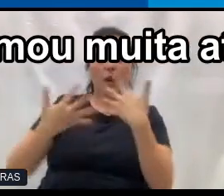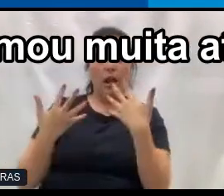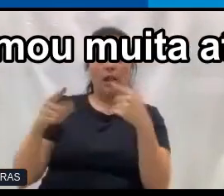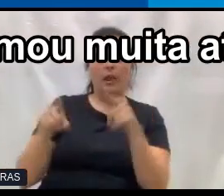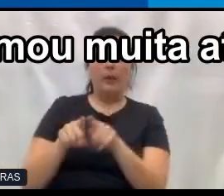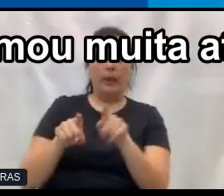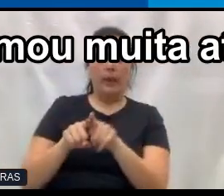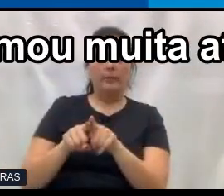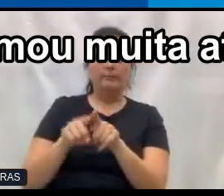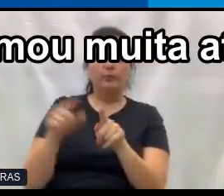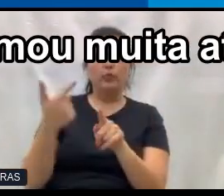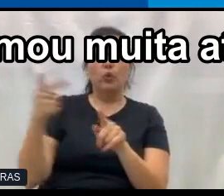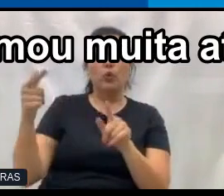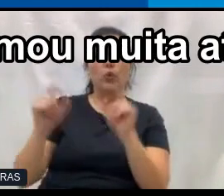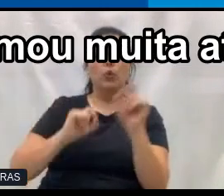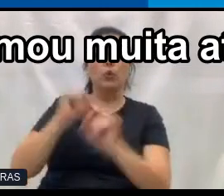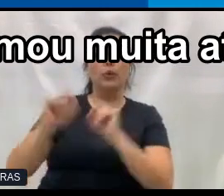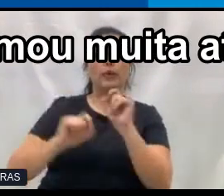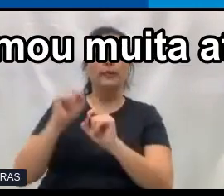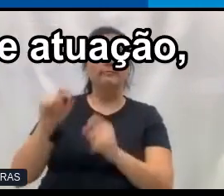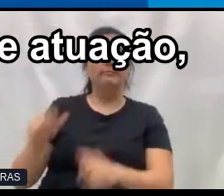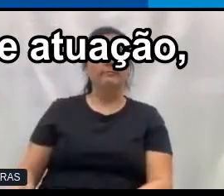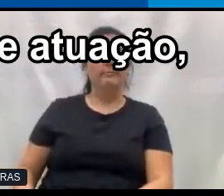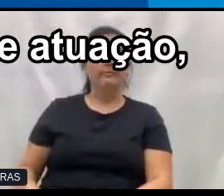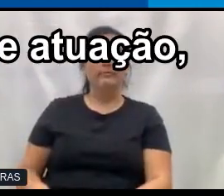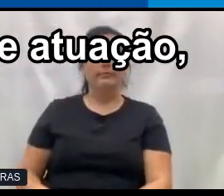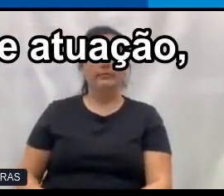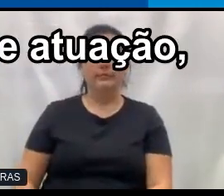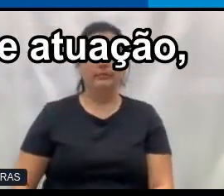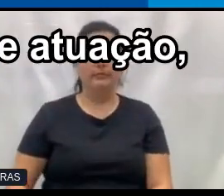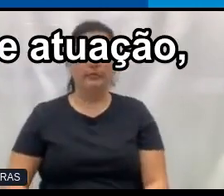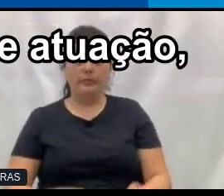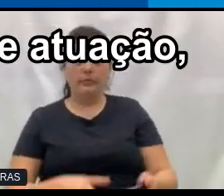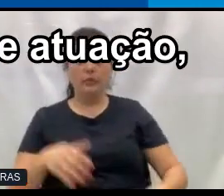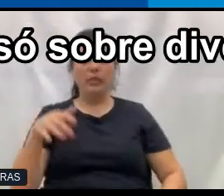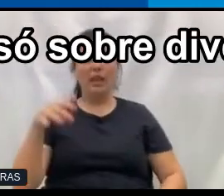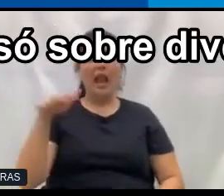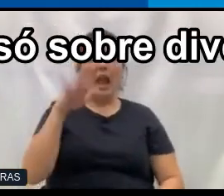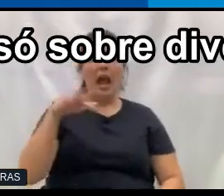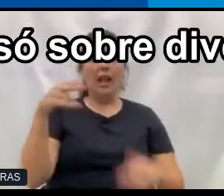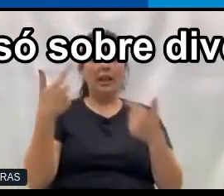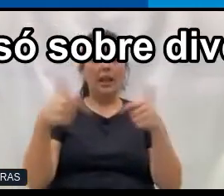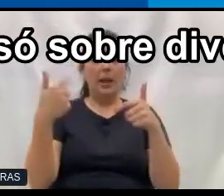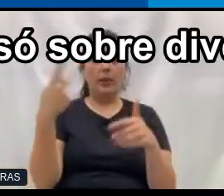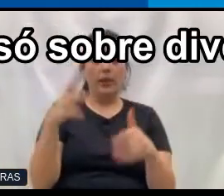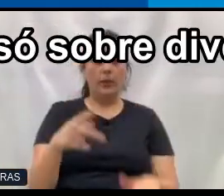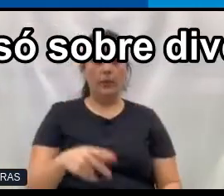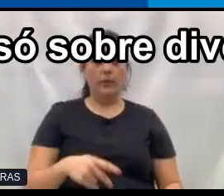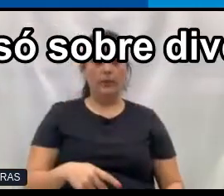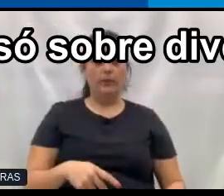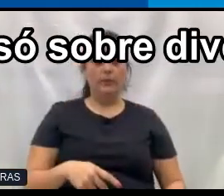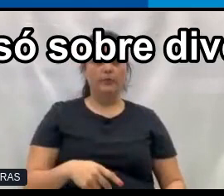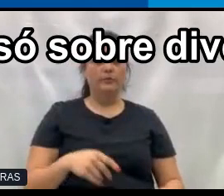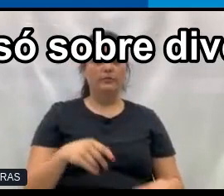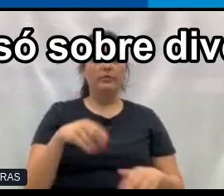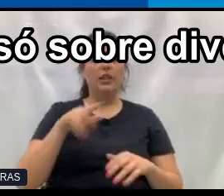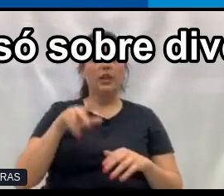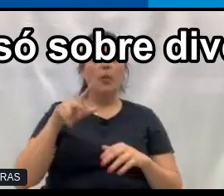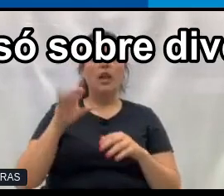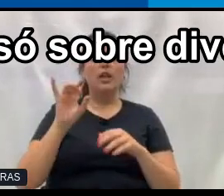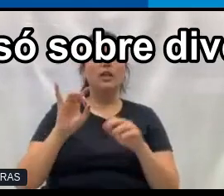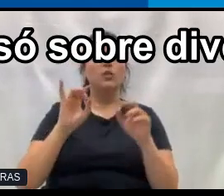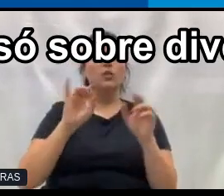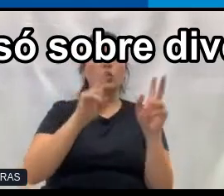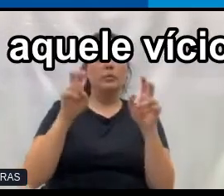E outra coisa que me chamou muita atenção, que a sua área de atuação, ela não é necessariamente só sobre